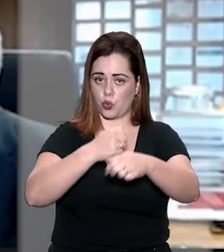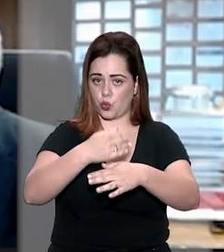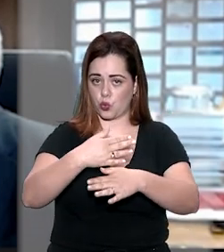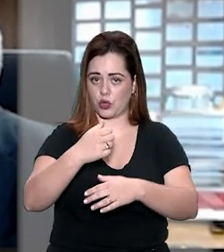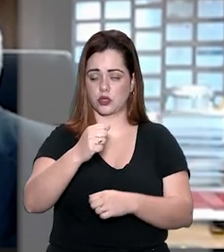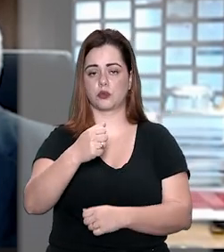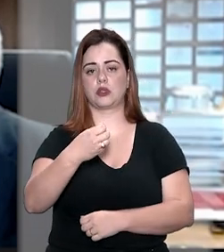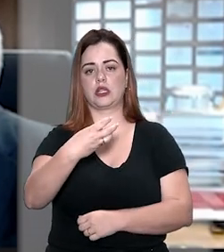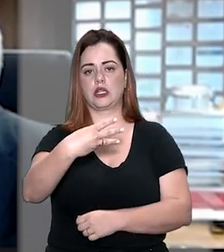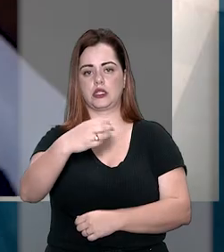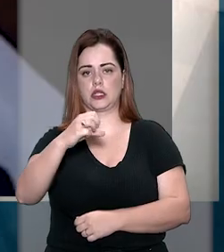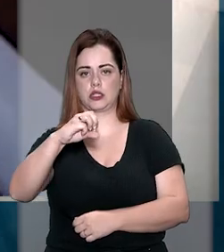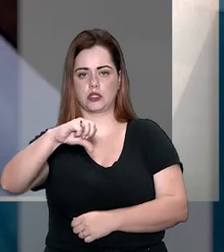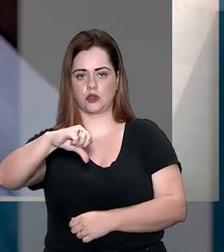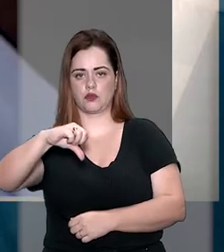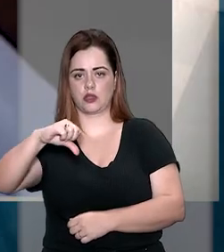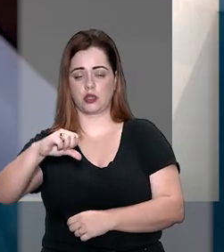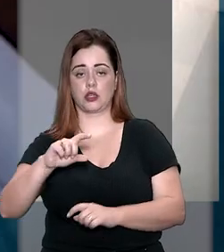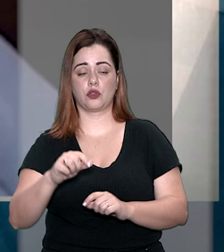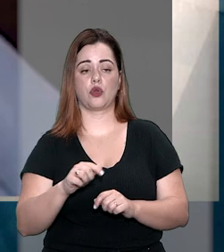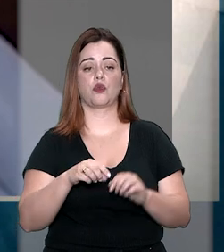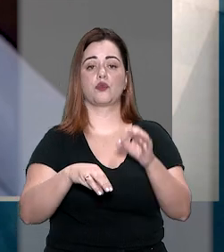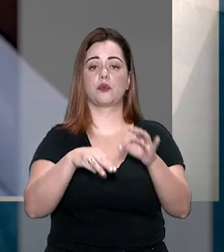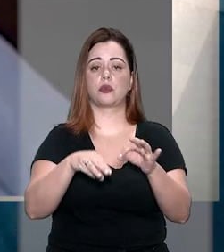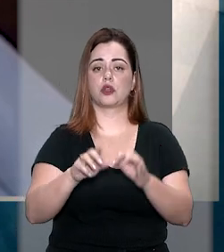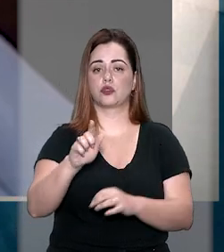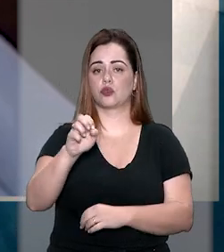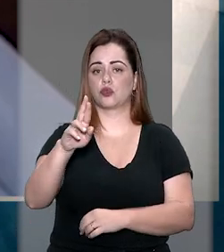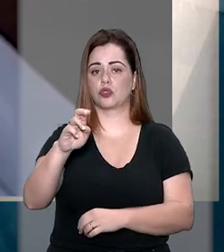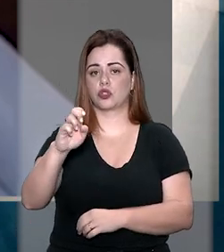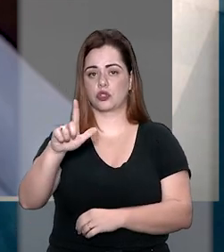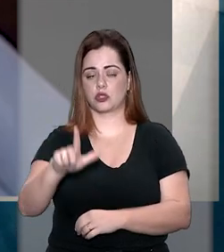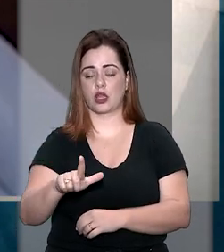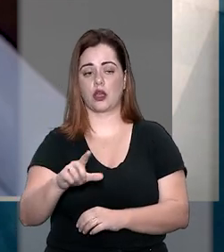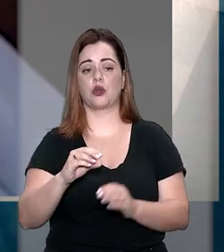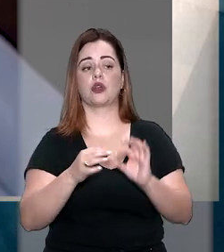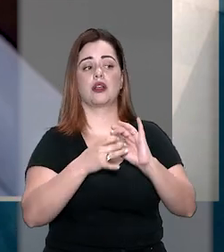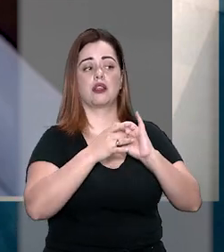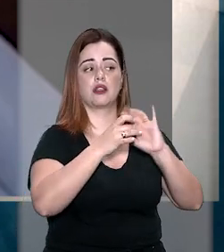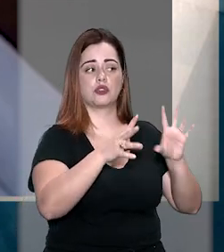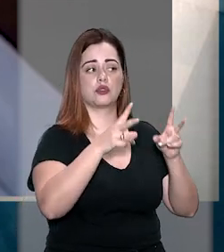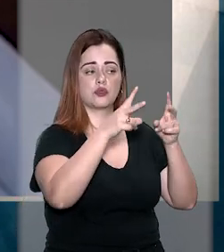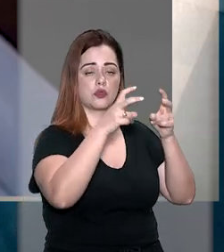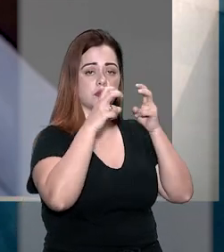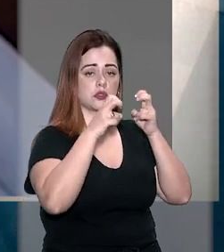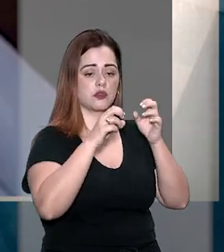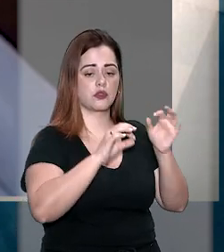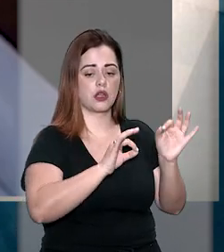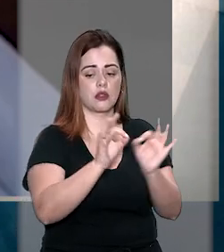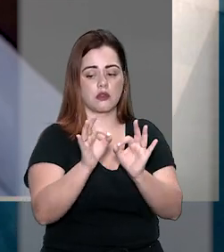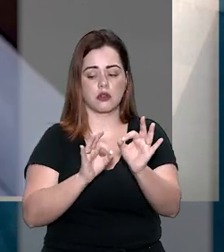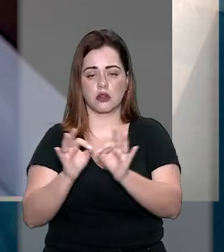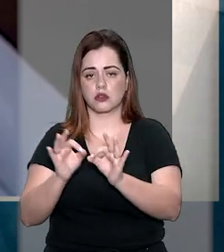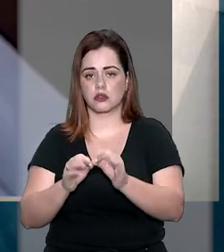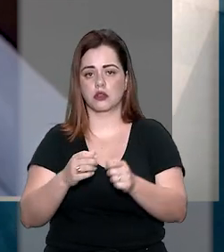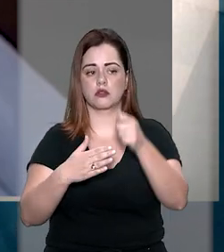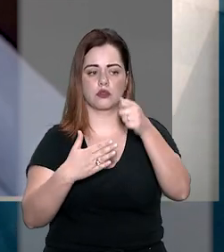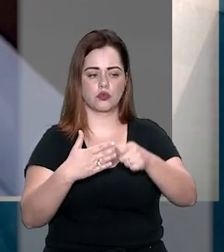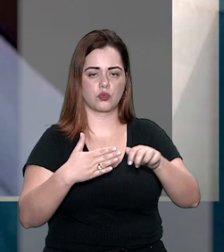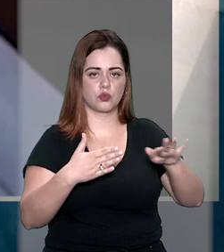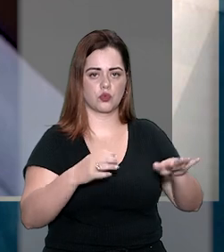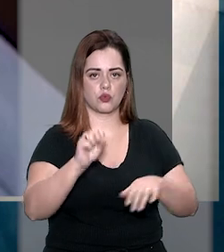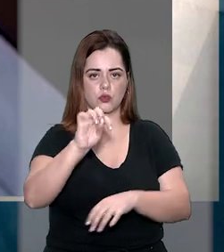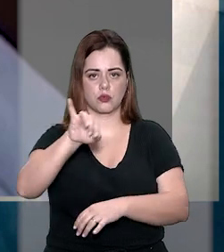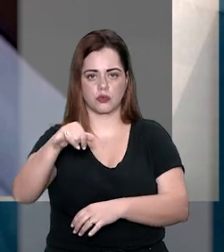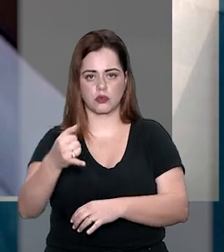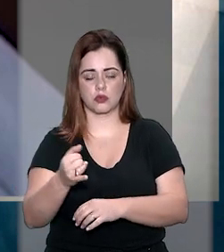399, Gurgel de Faria verificou que a Corte Estadual deixou de observar a orientação jurisprudencial do